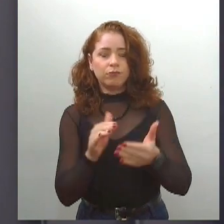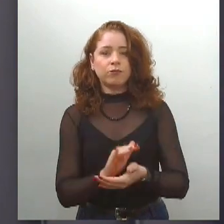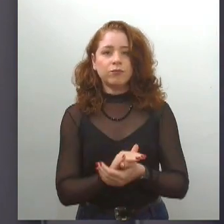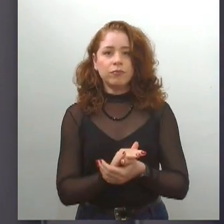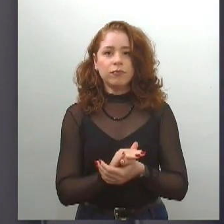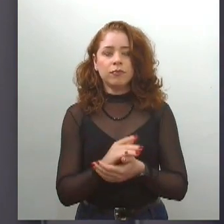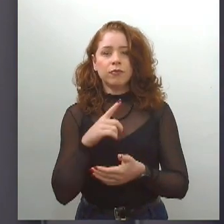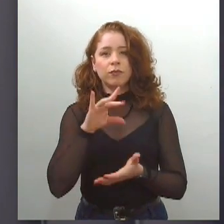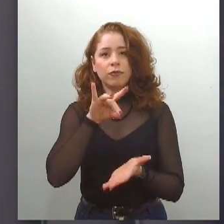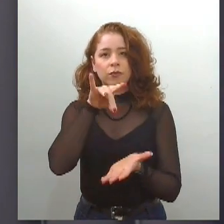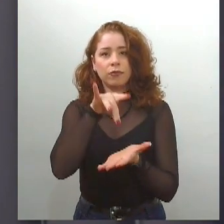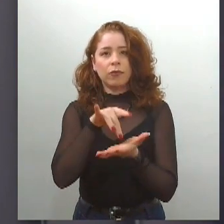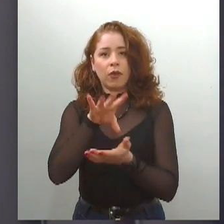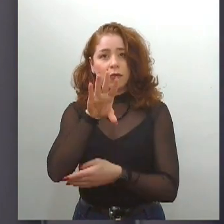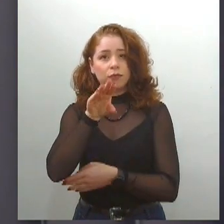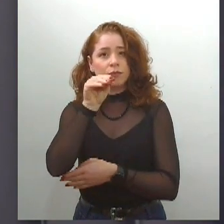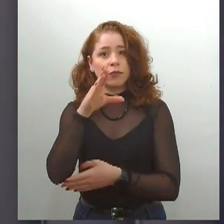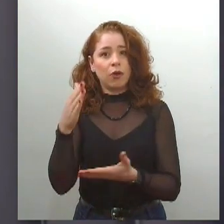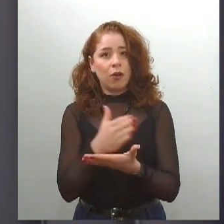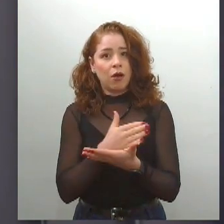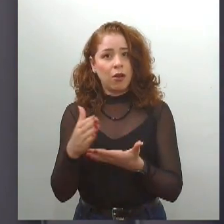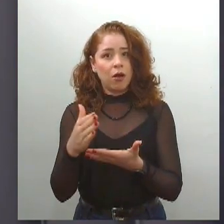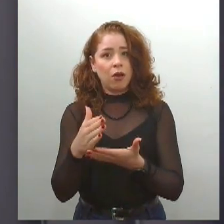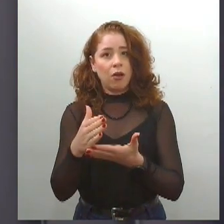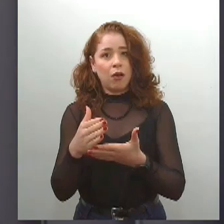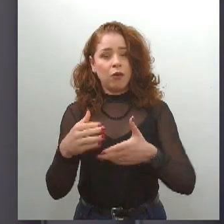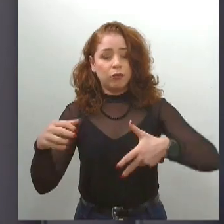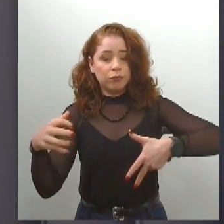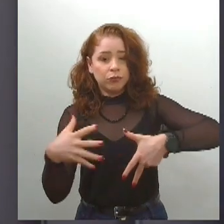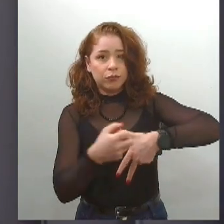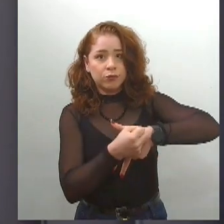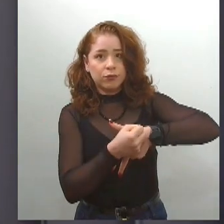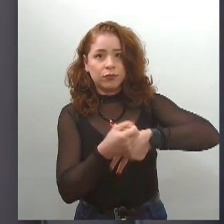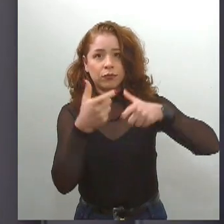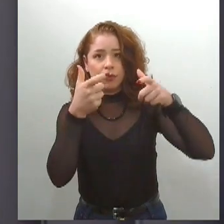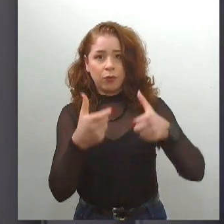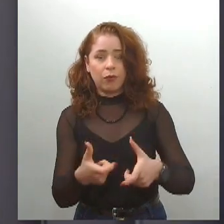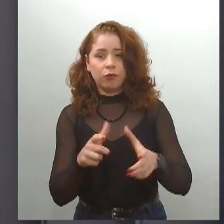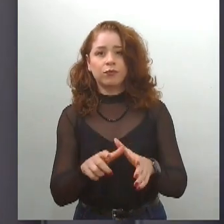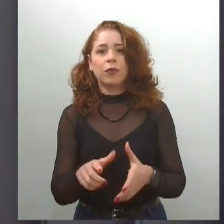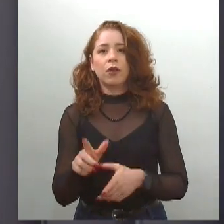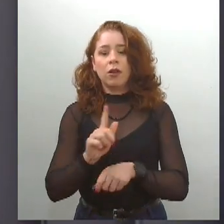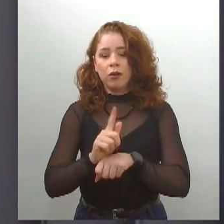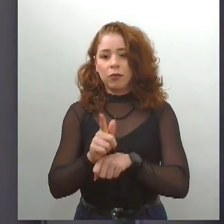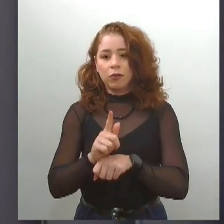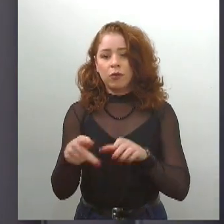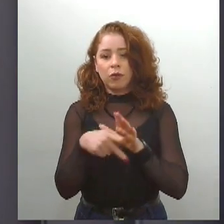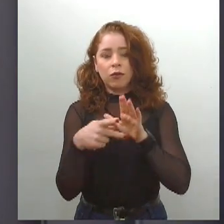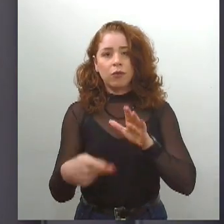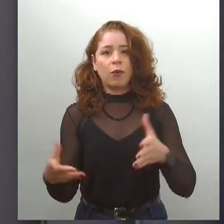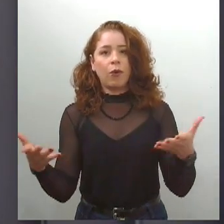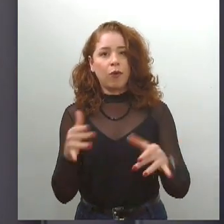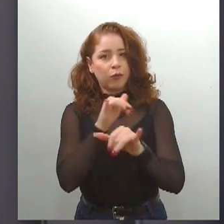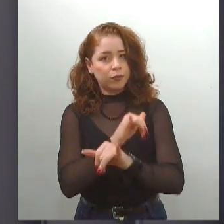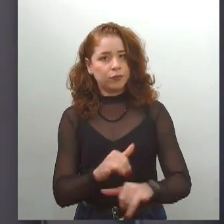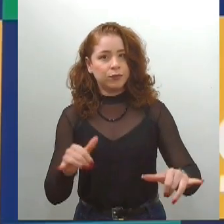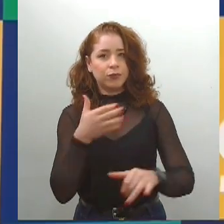infrações nestas localidades. O gerente de trânsito do órgão, Geraldo Mota, tem mais informações.